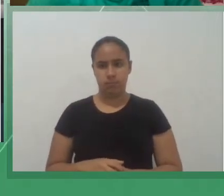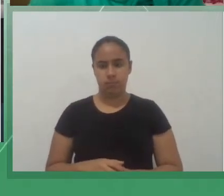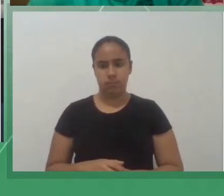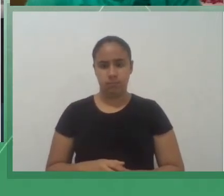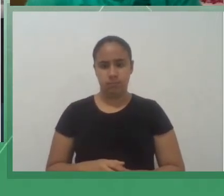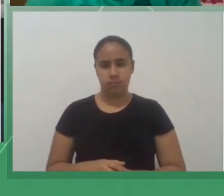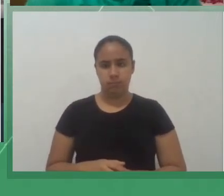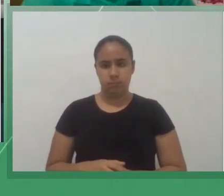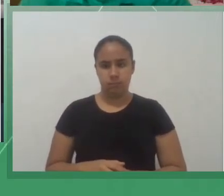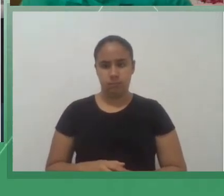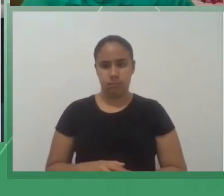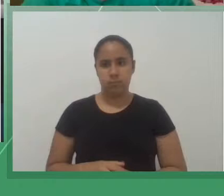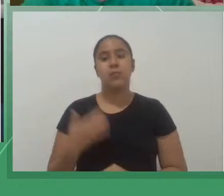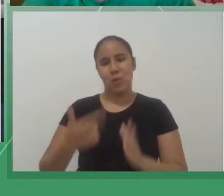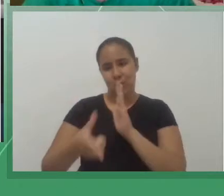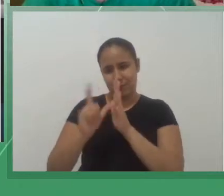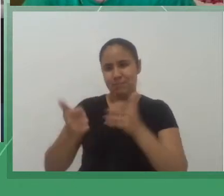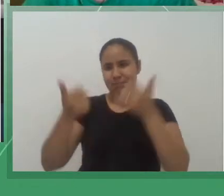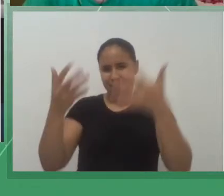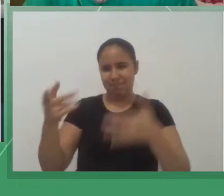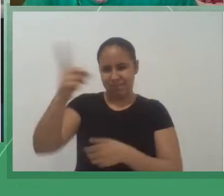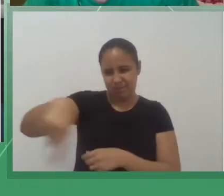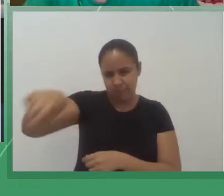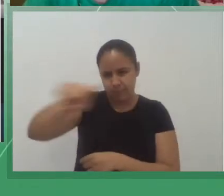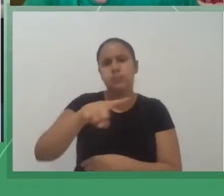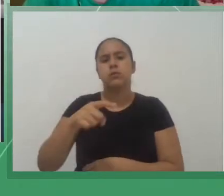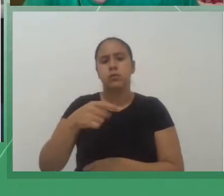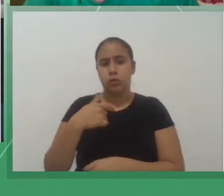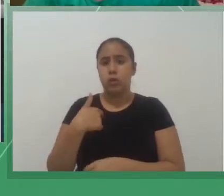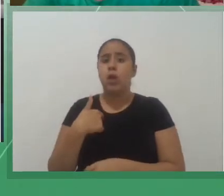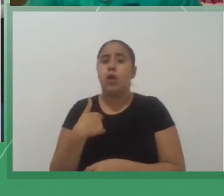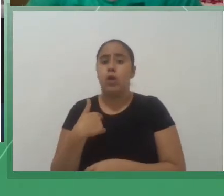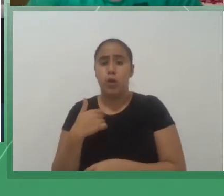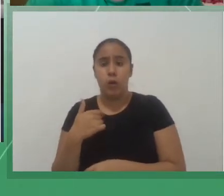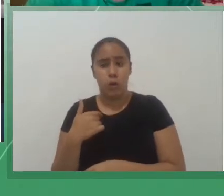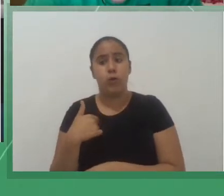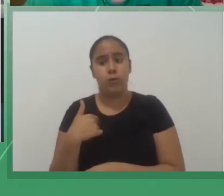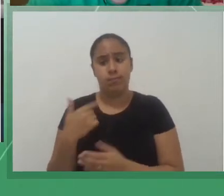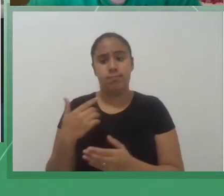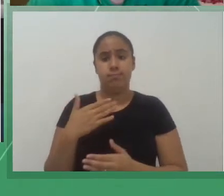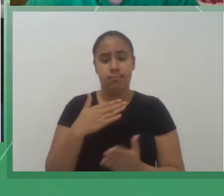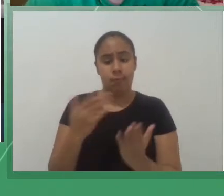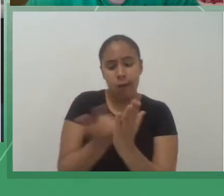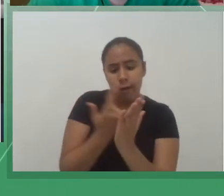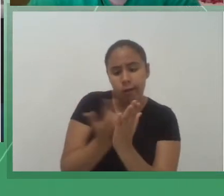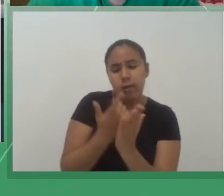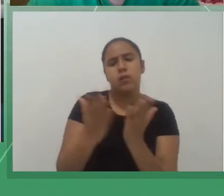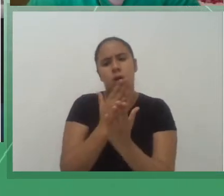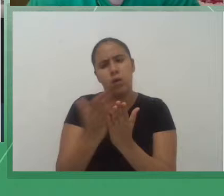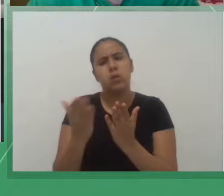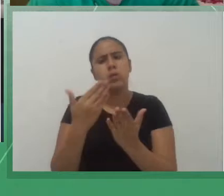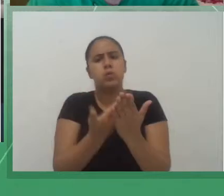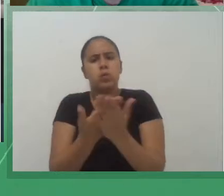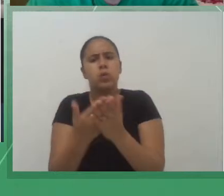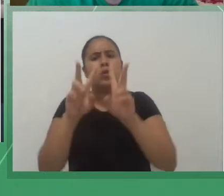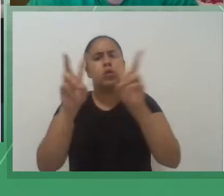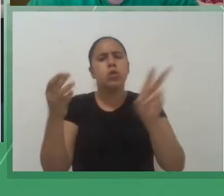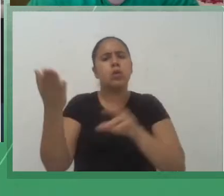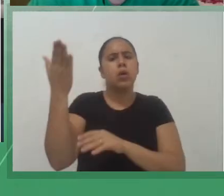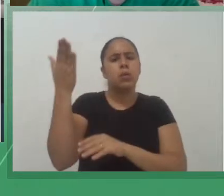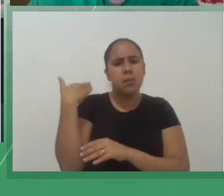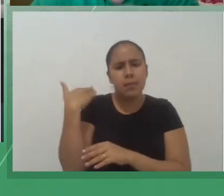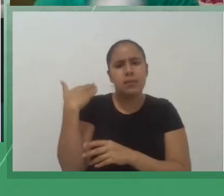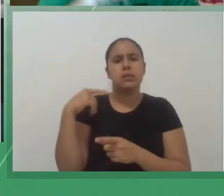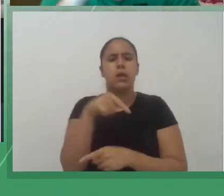que foram realizados e encomendados na época da construção de Brasília para enaltecer a construção de Brasília né